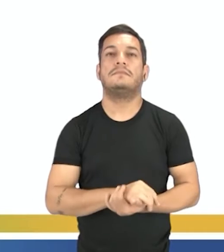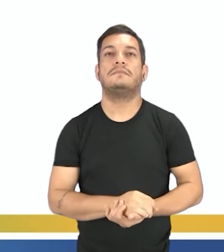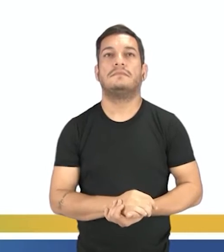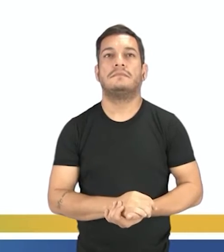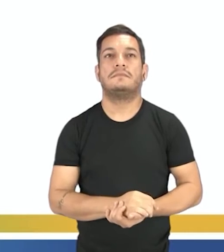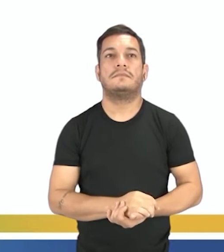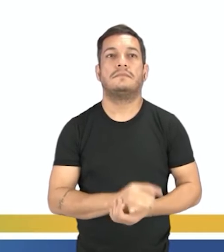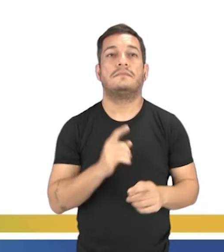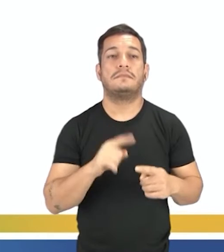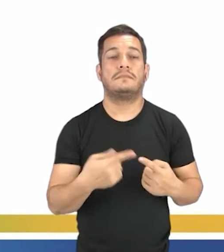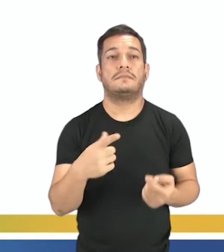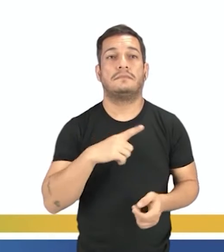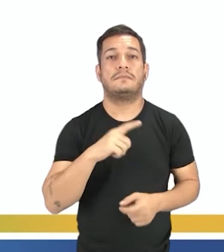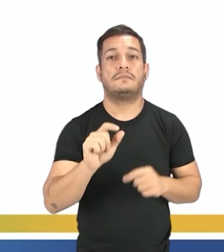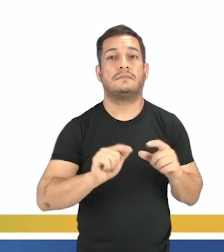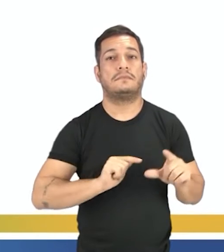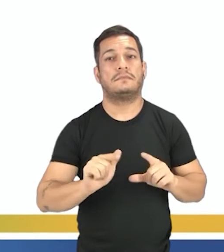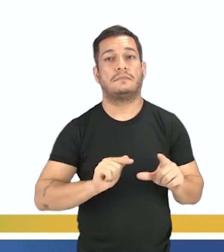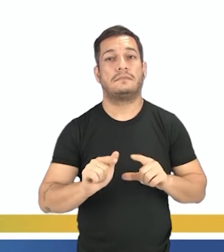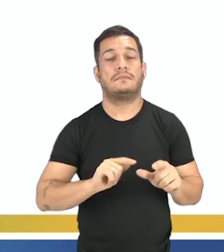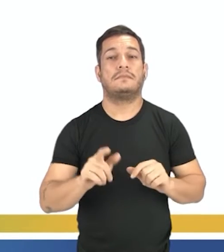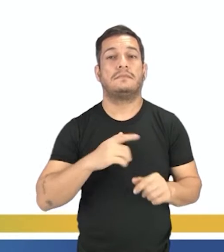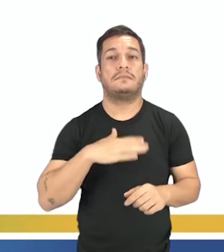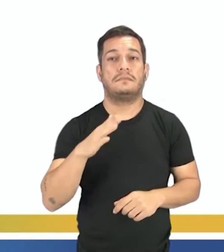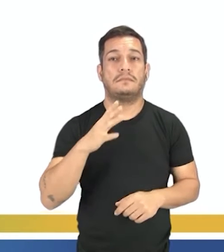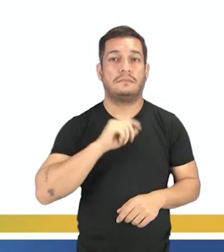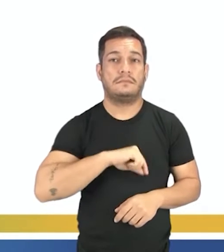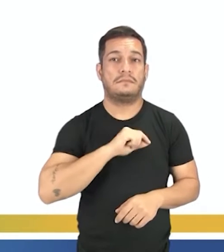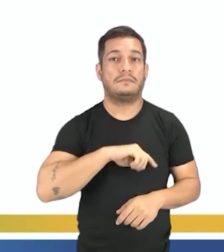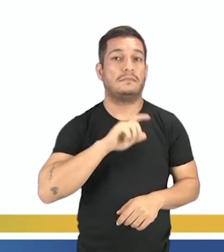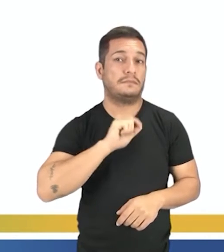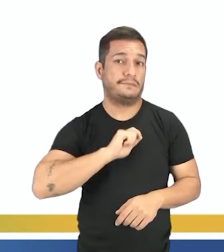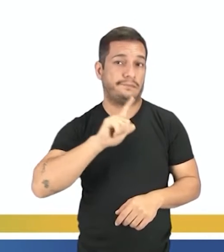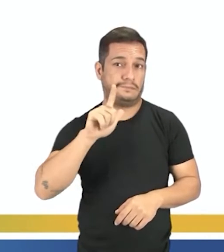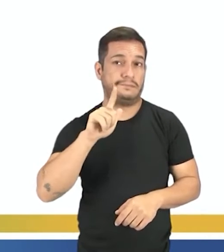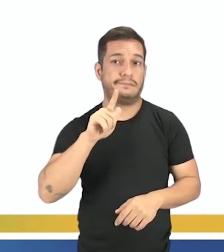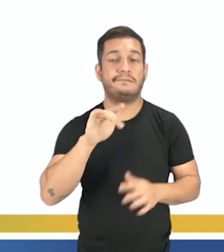Só que ela tinha que trabalhar para aumentar a renda familiar.